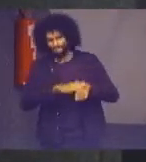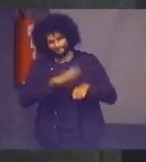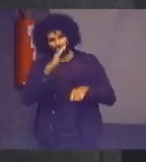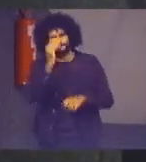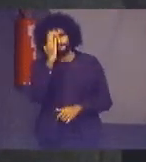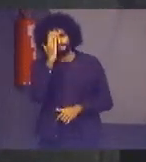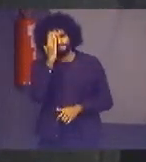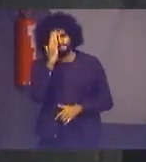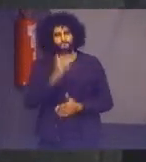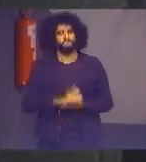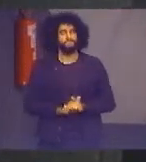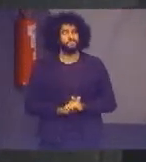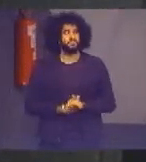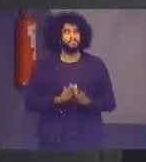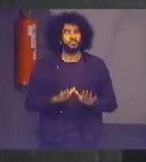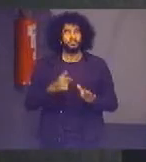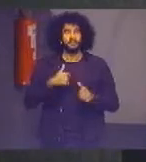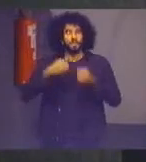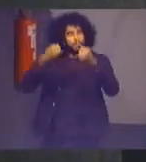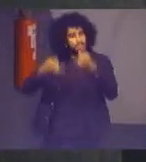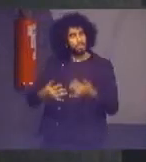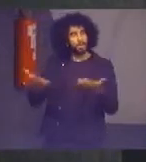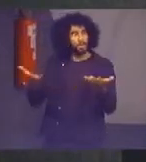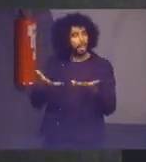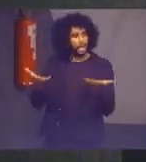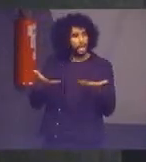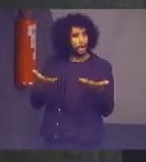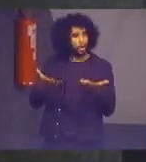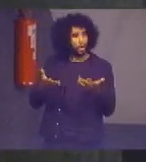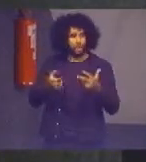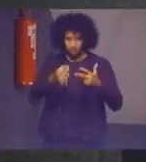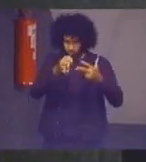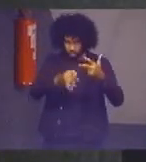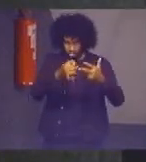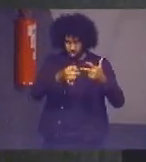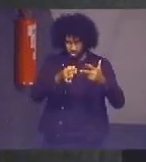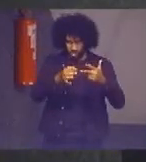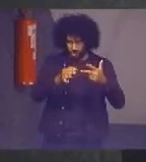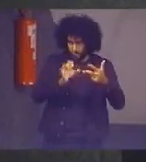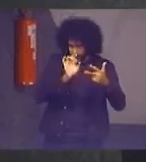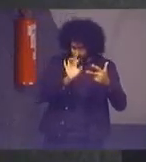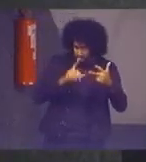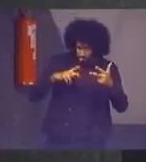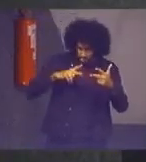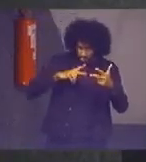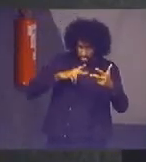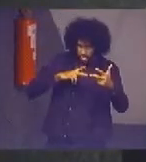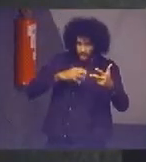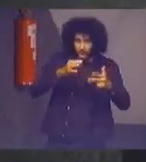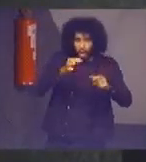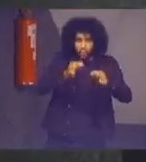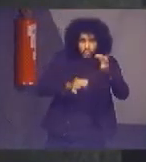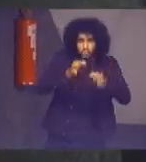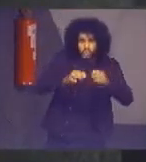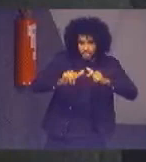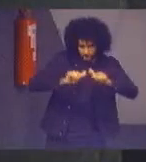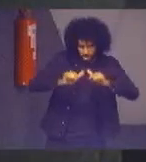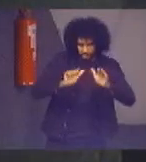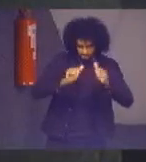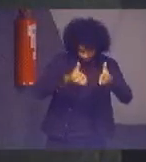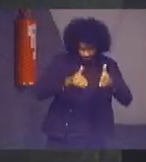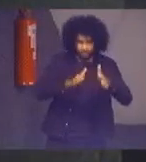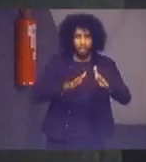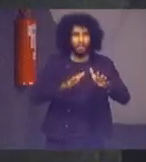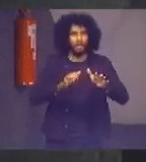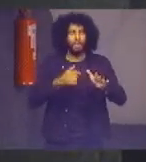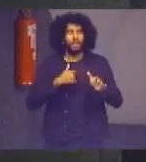e falo aqui do poder judiciário e em particular da justiça do trabalho e não